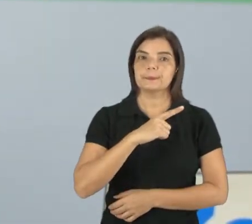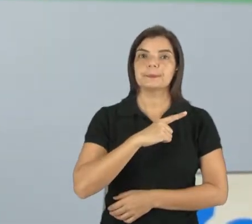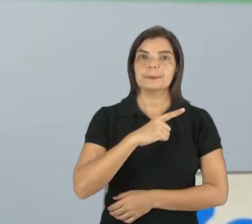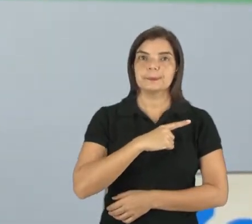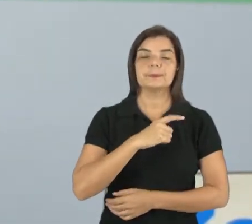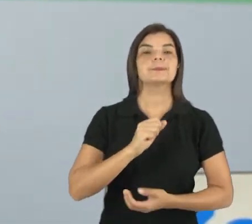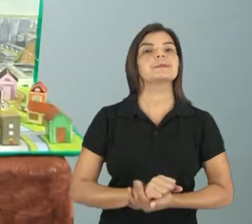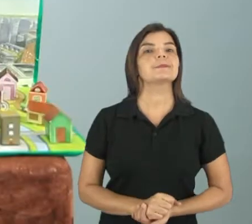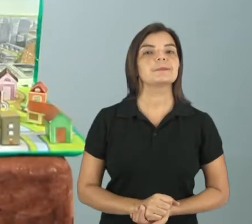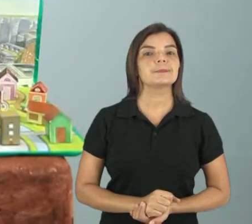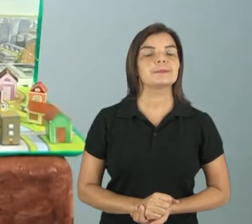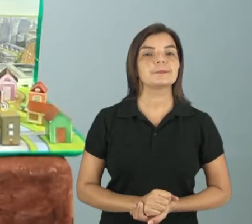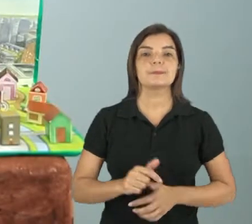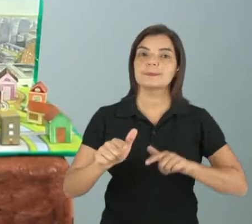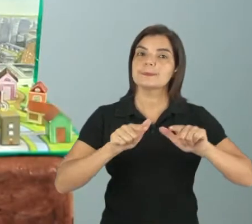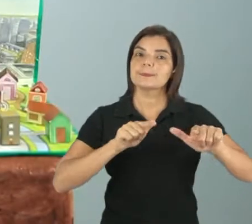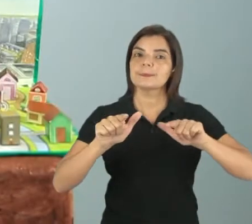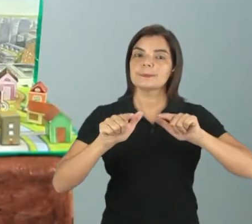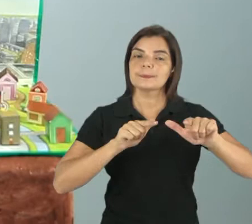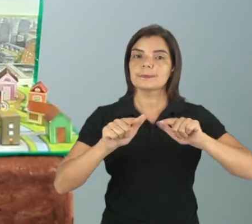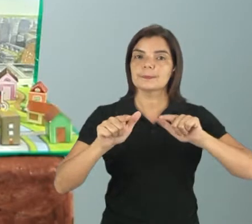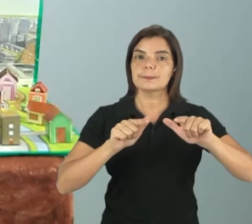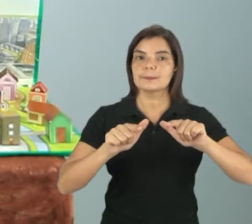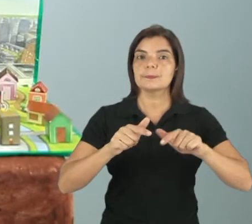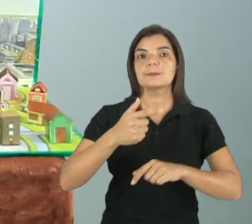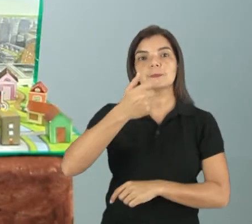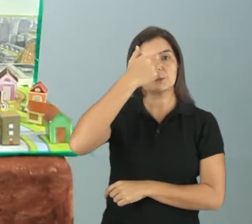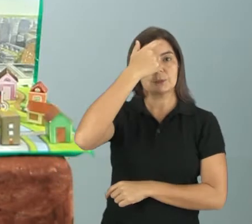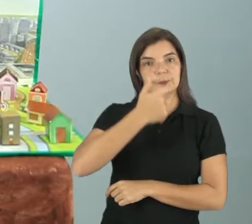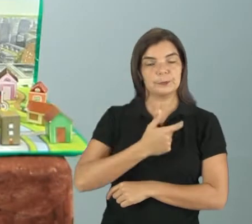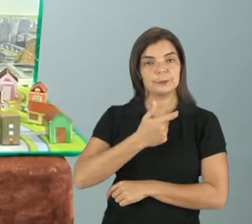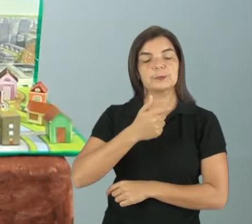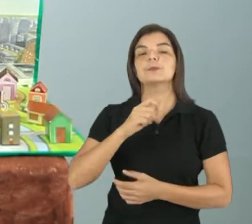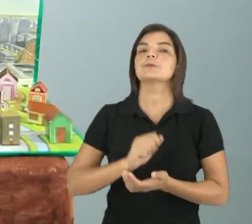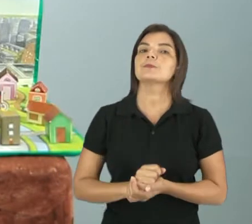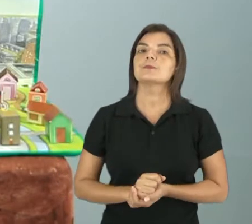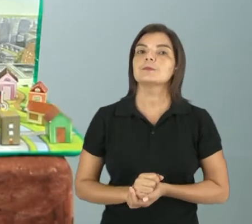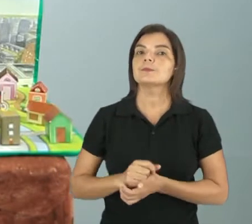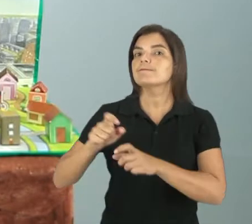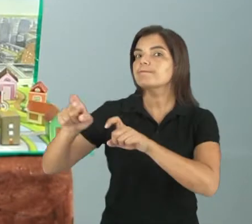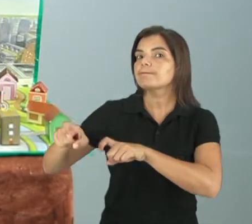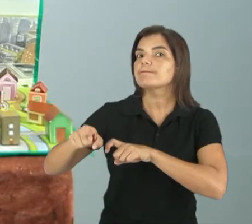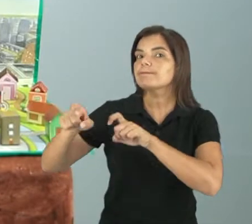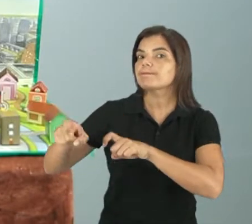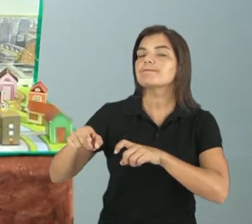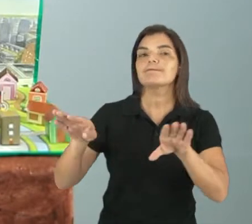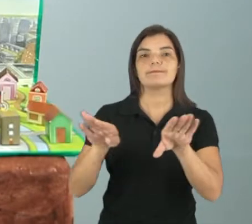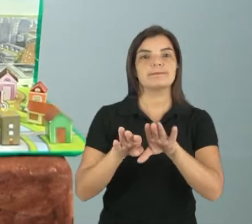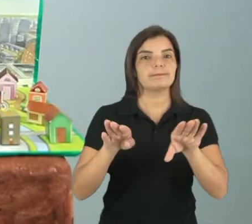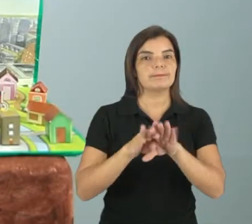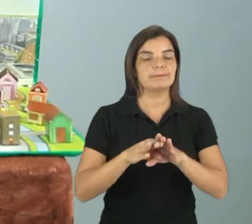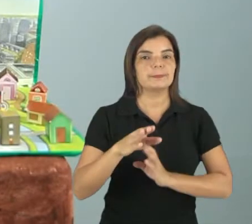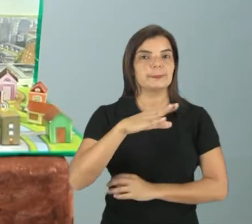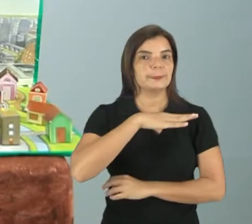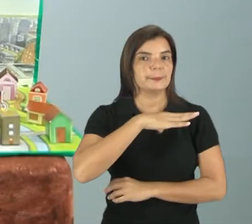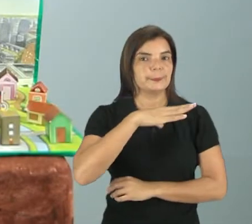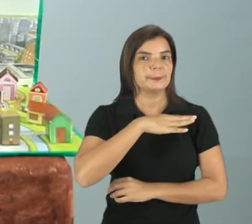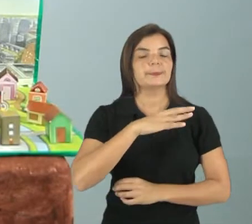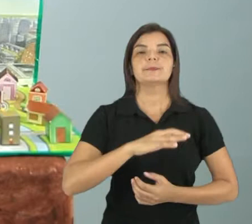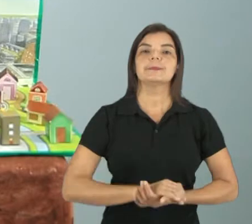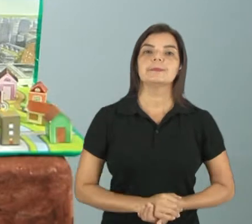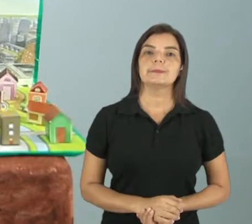entre o trabalho humano realizado no campo e na cidade.